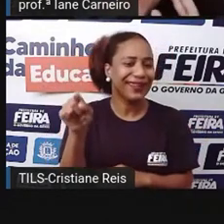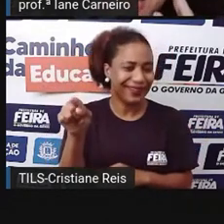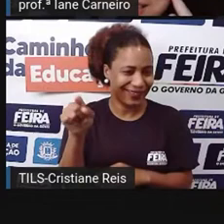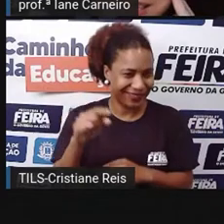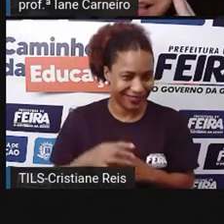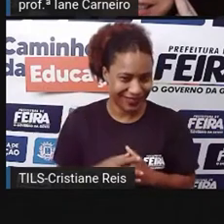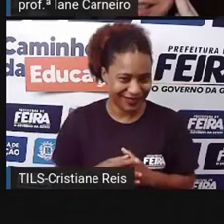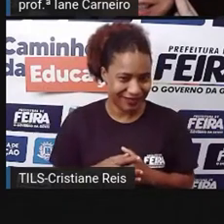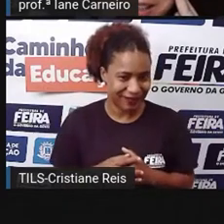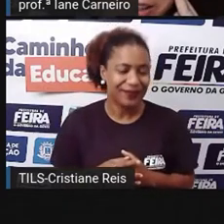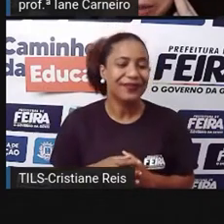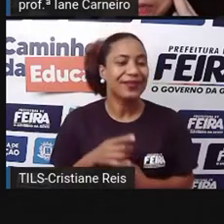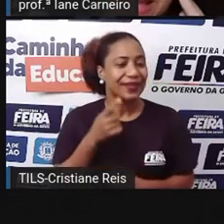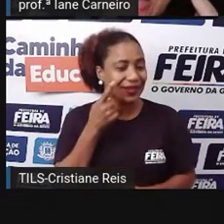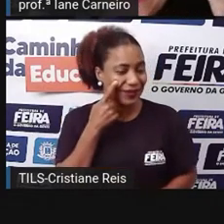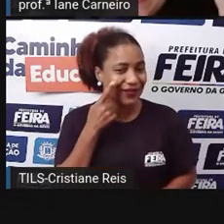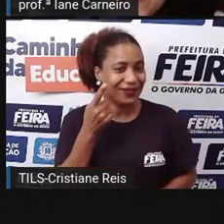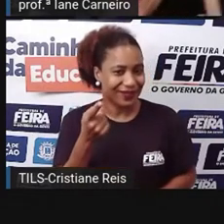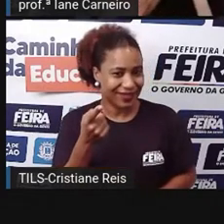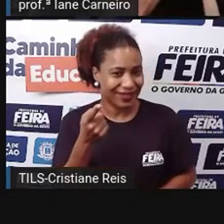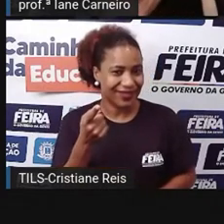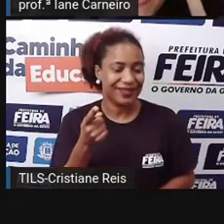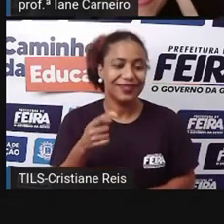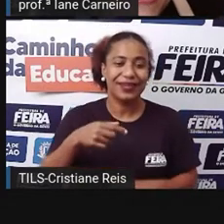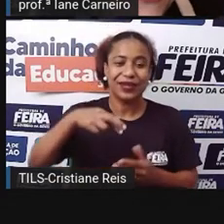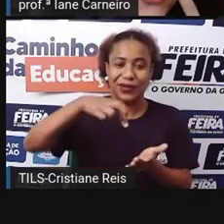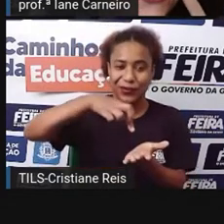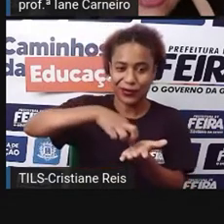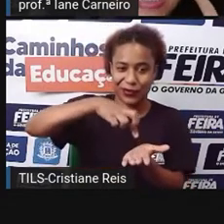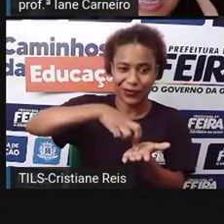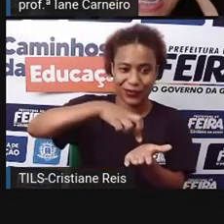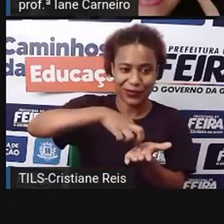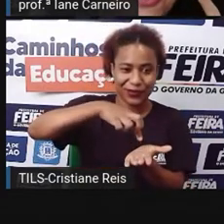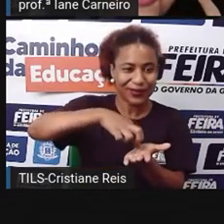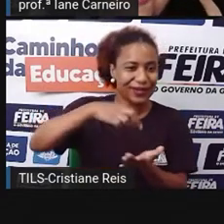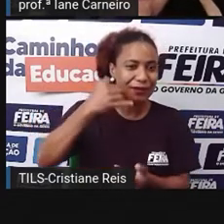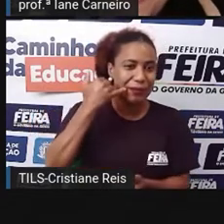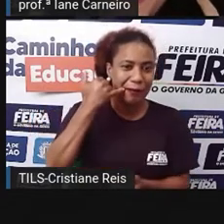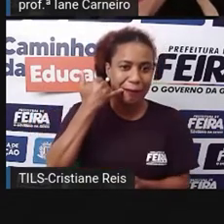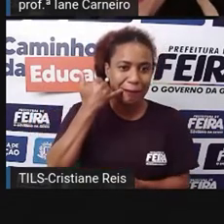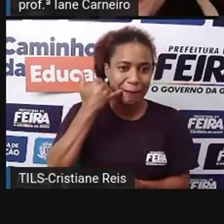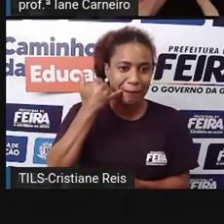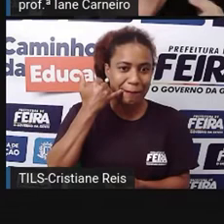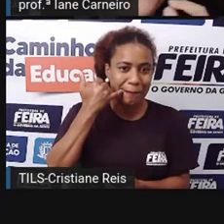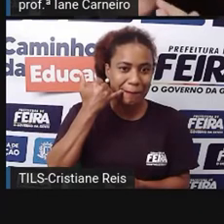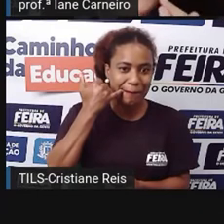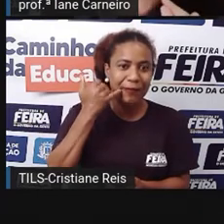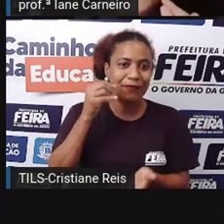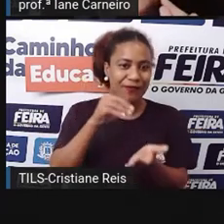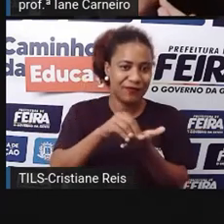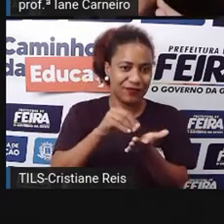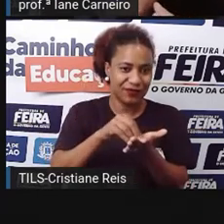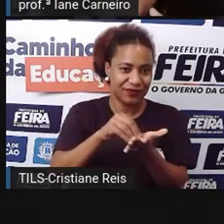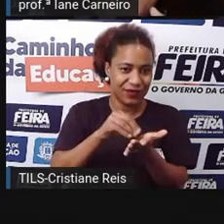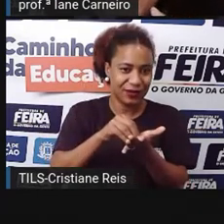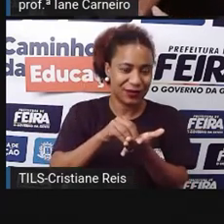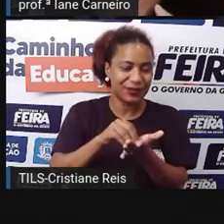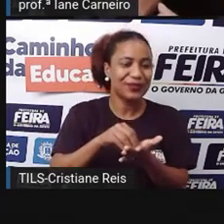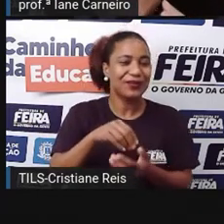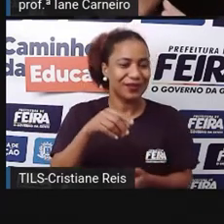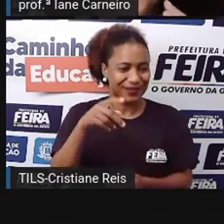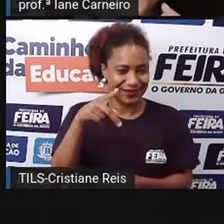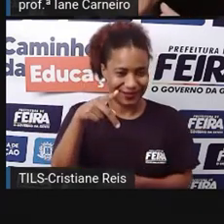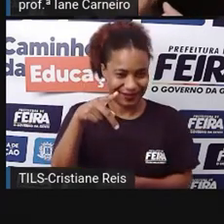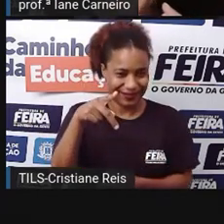nesse caso aqui, ó, é o Saci Pererê, ficou digitado errado, tá faltando o P aqui, ó, sacipererê